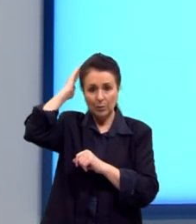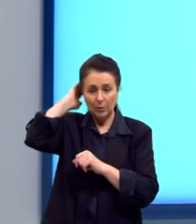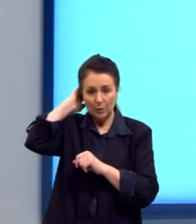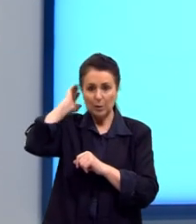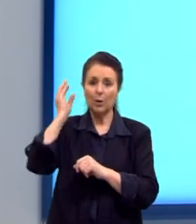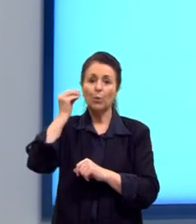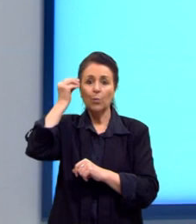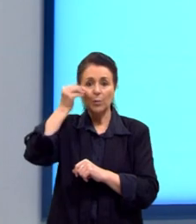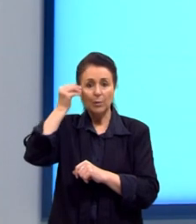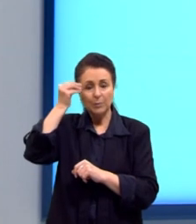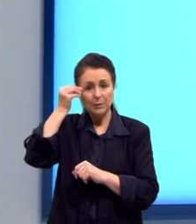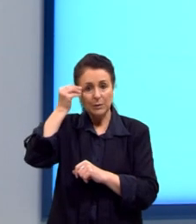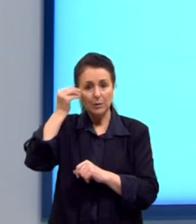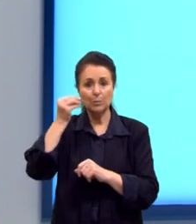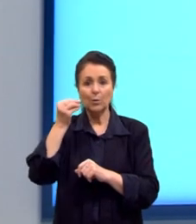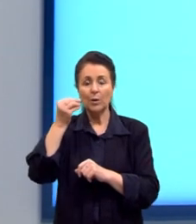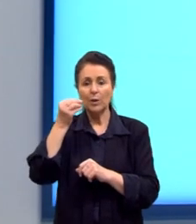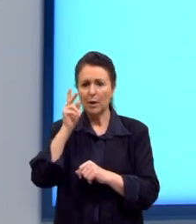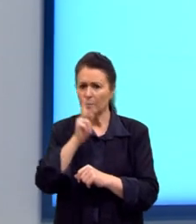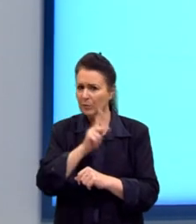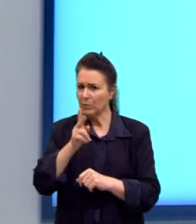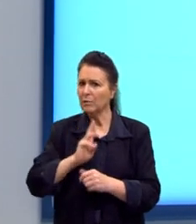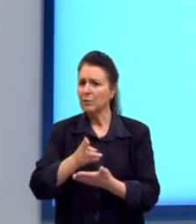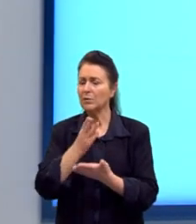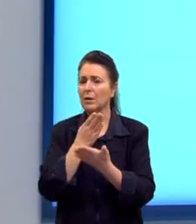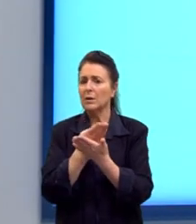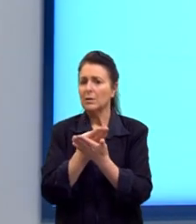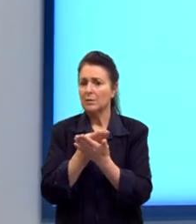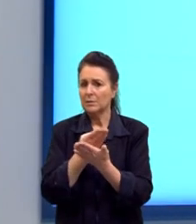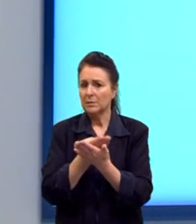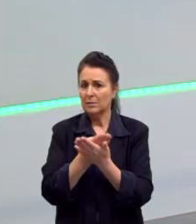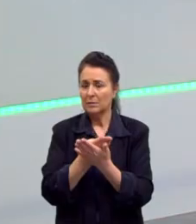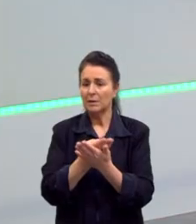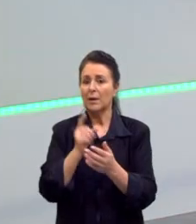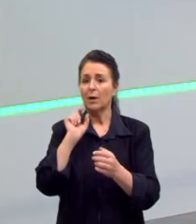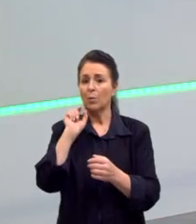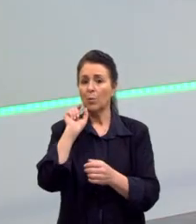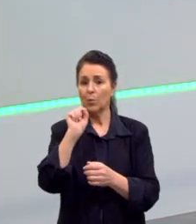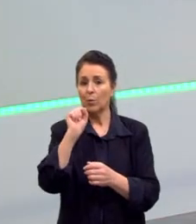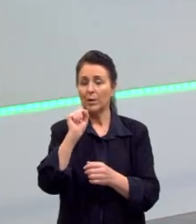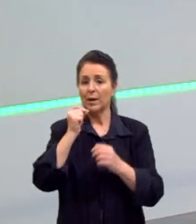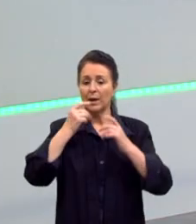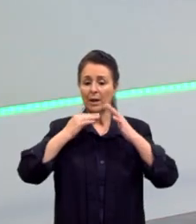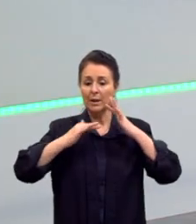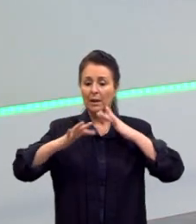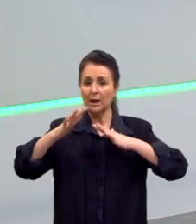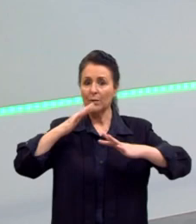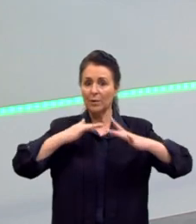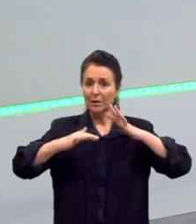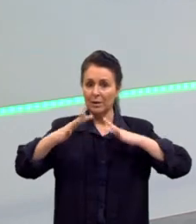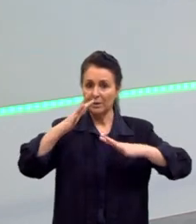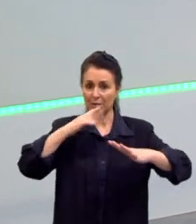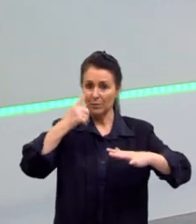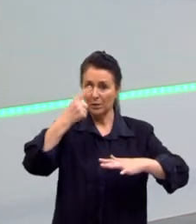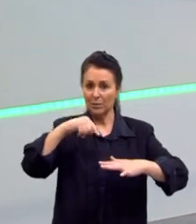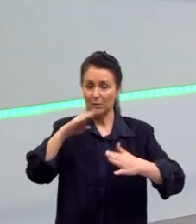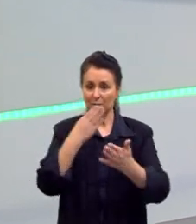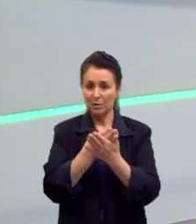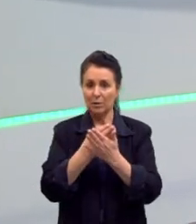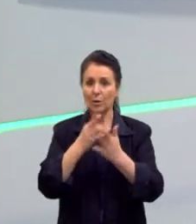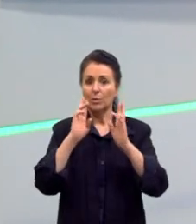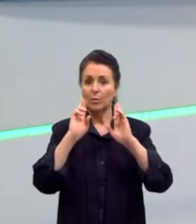continuar vendo na nossa próxima aula, que é sobre o naturalismo. Certo, gente? Espero que vocês tenham aprendido